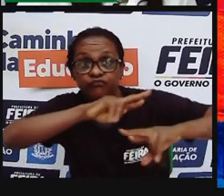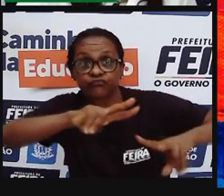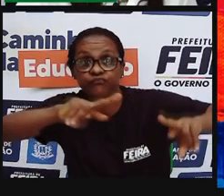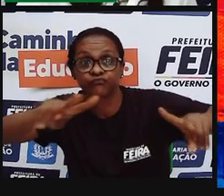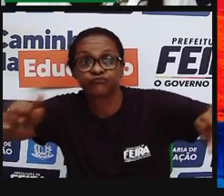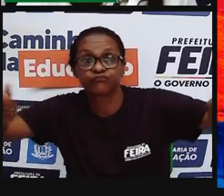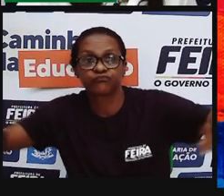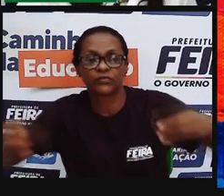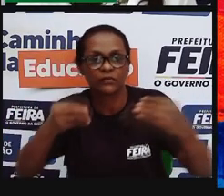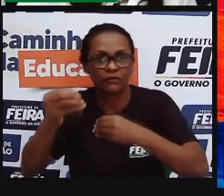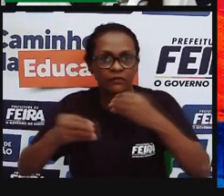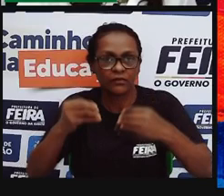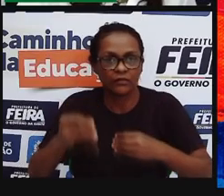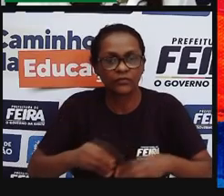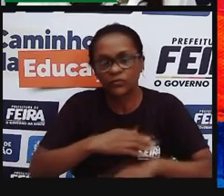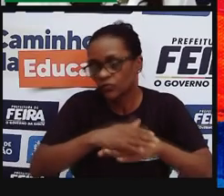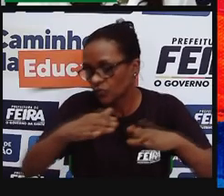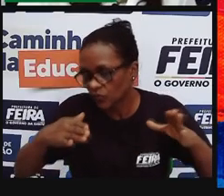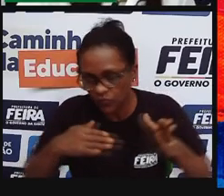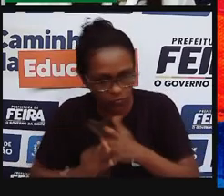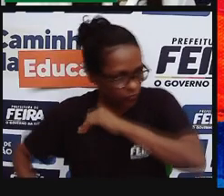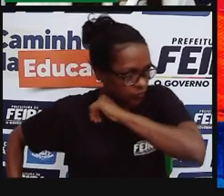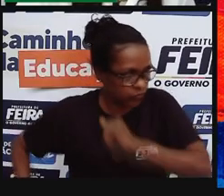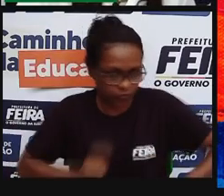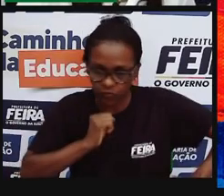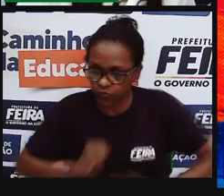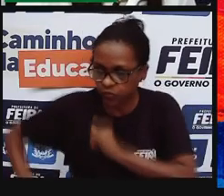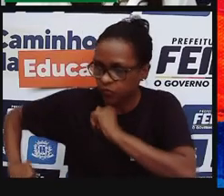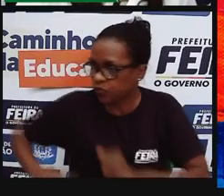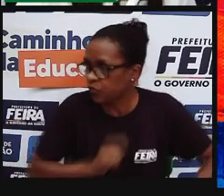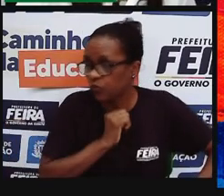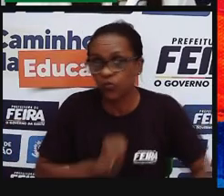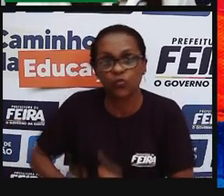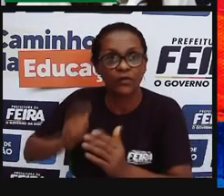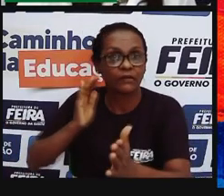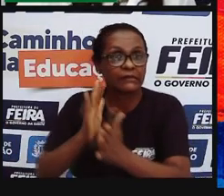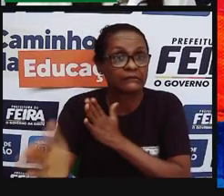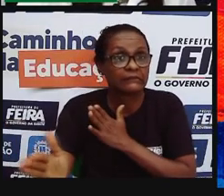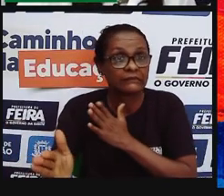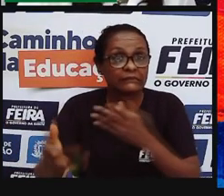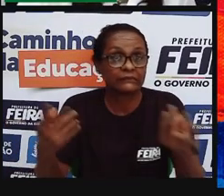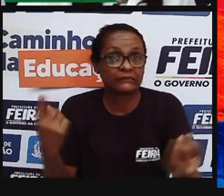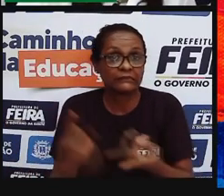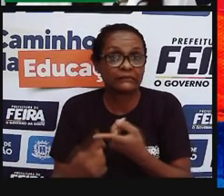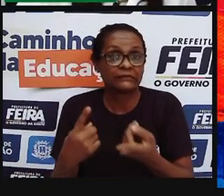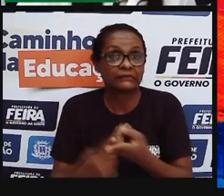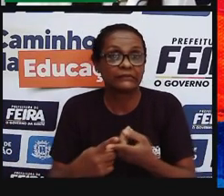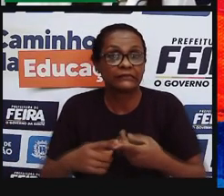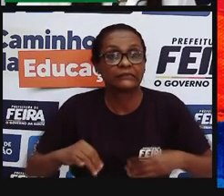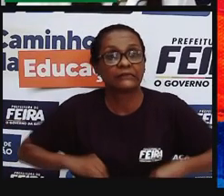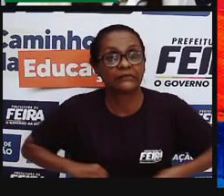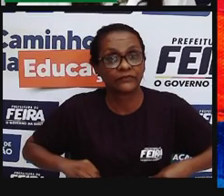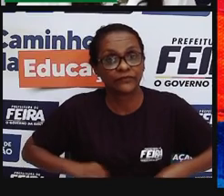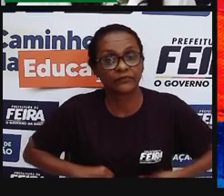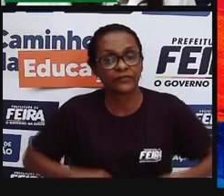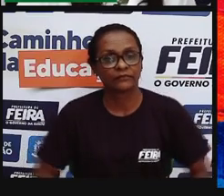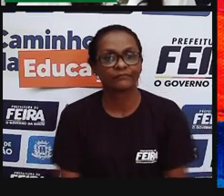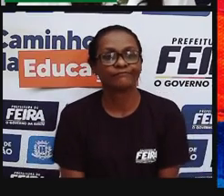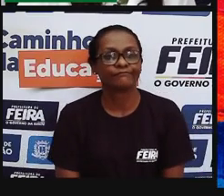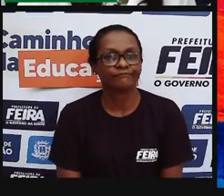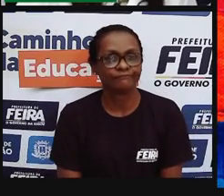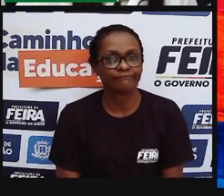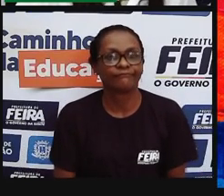pintadas, todos correm perigo de sua extinção. Essa música também é um chamado, né, sobre as